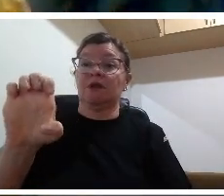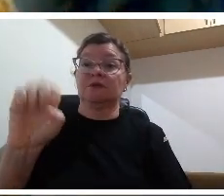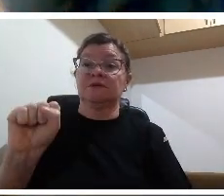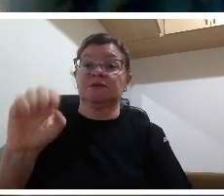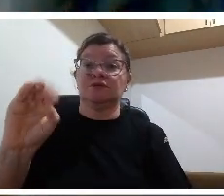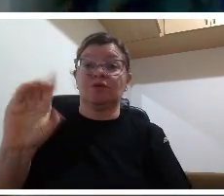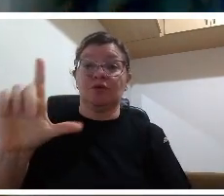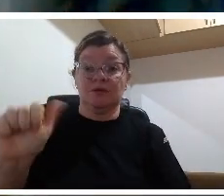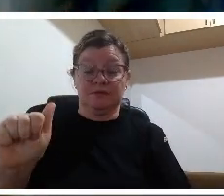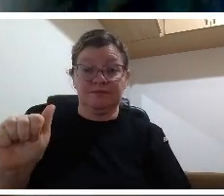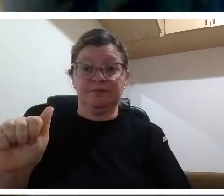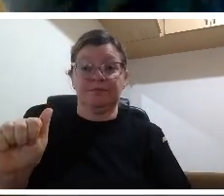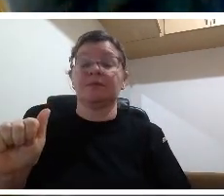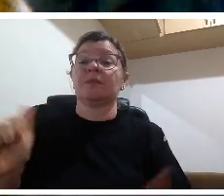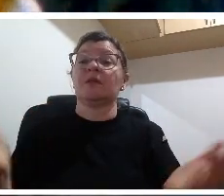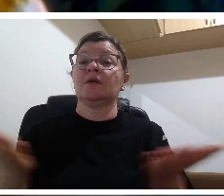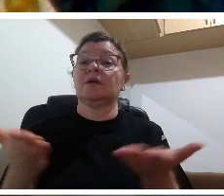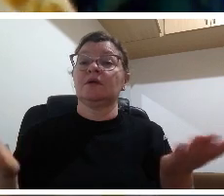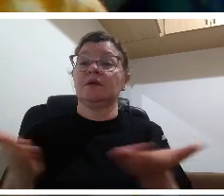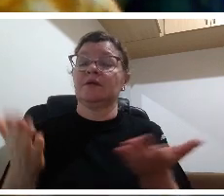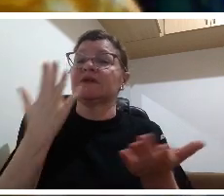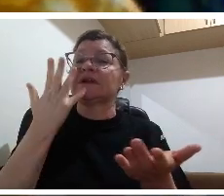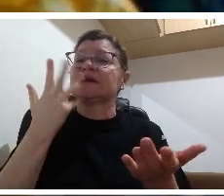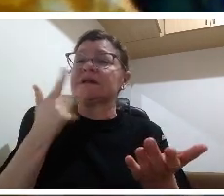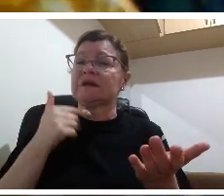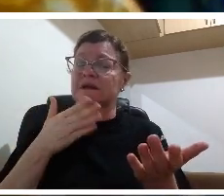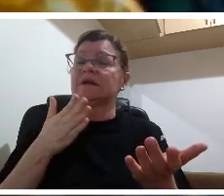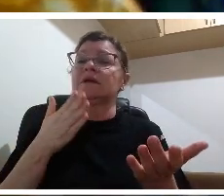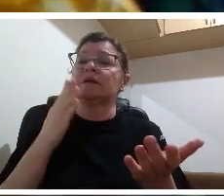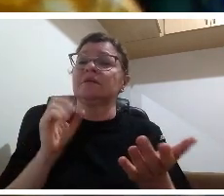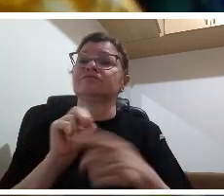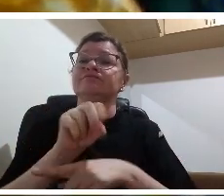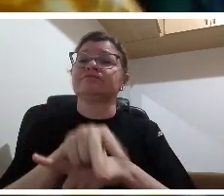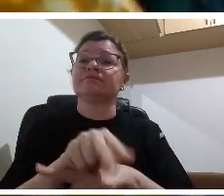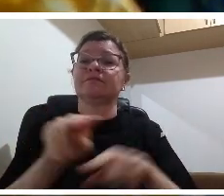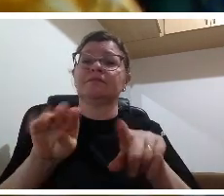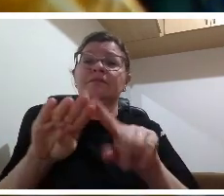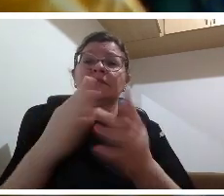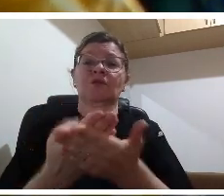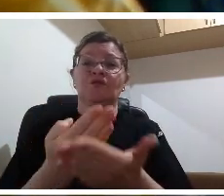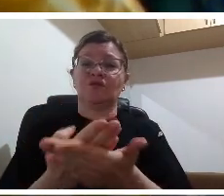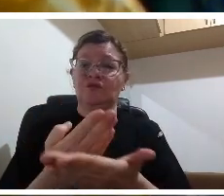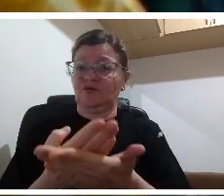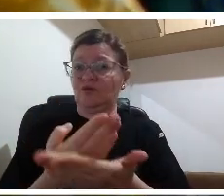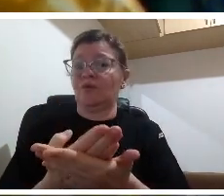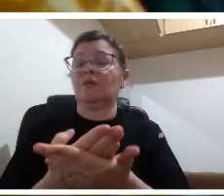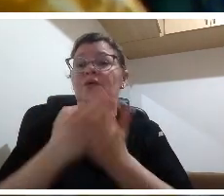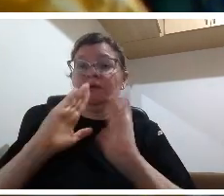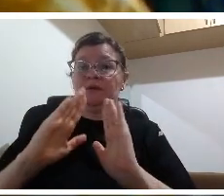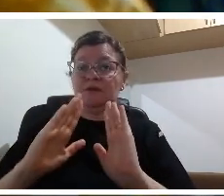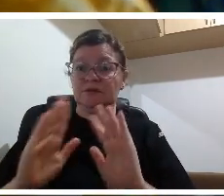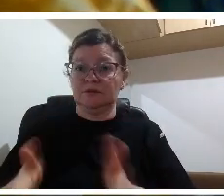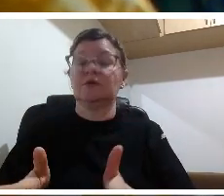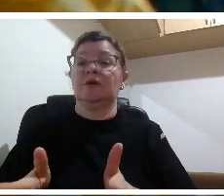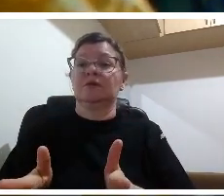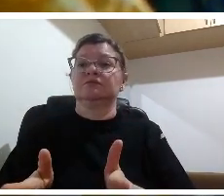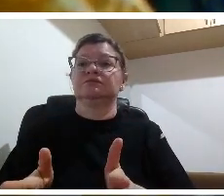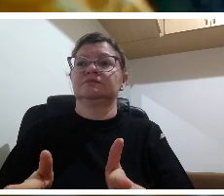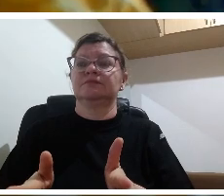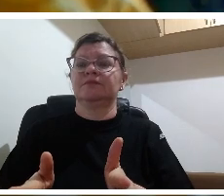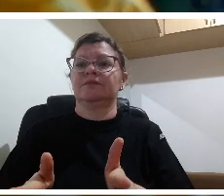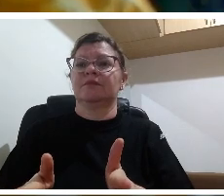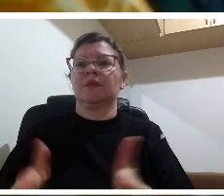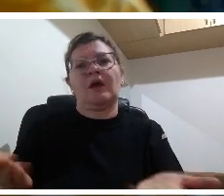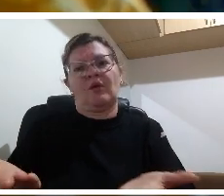nesse momento de distanciamento físico mas enquanto política pública dentro do espaço escolar e ao